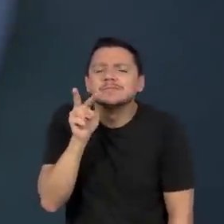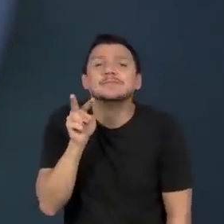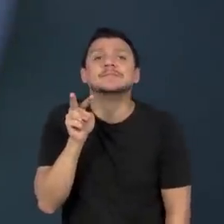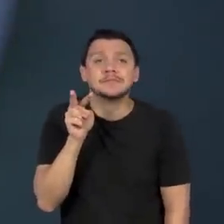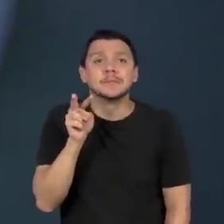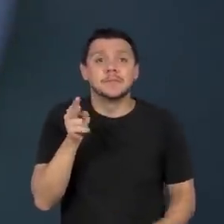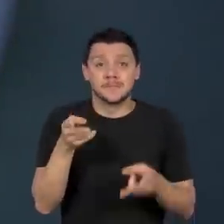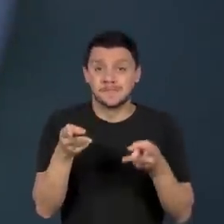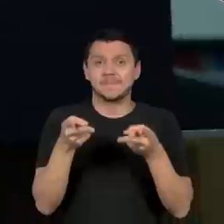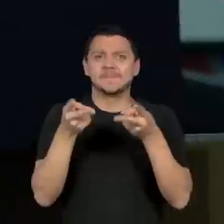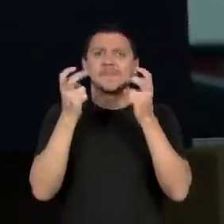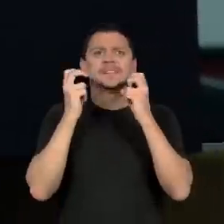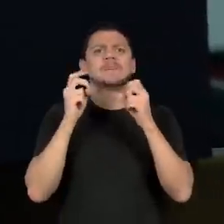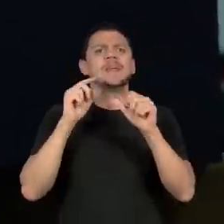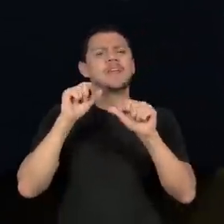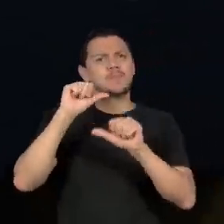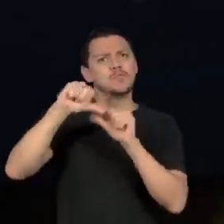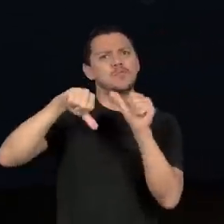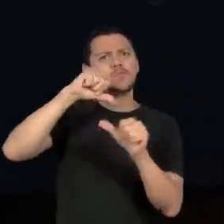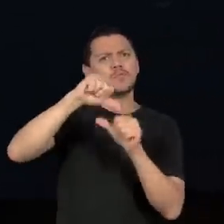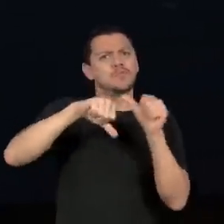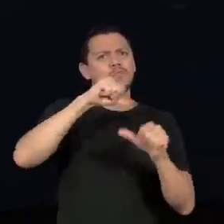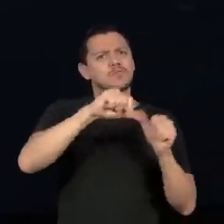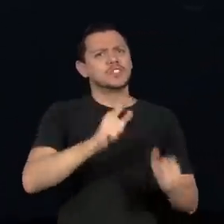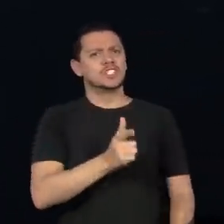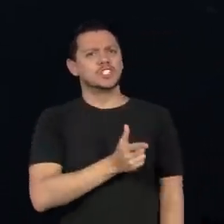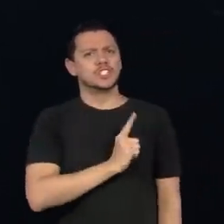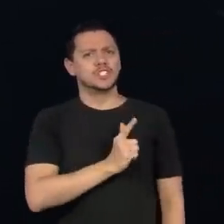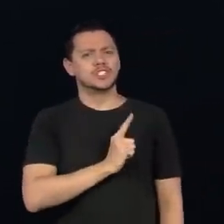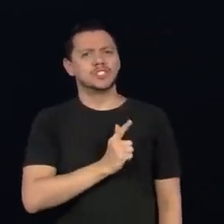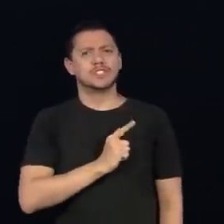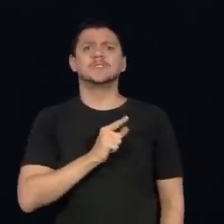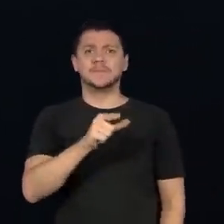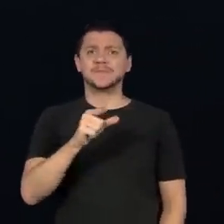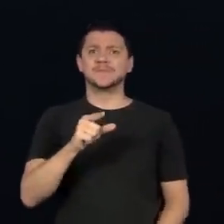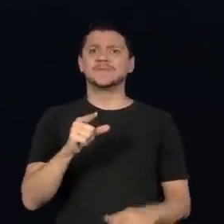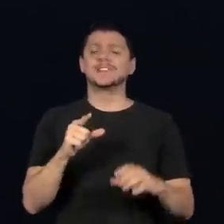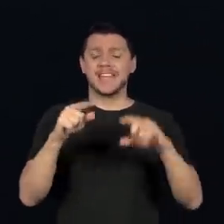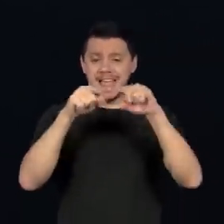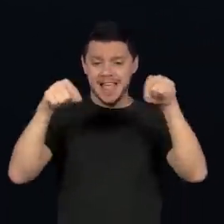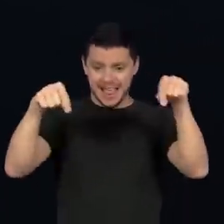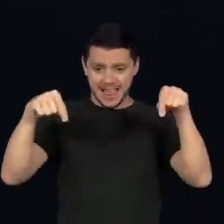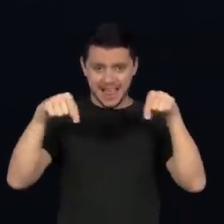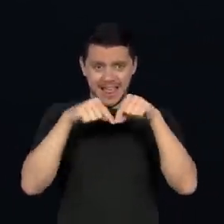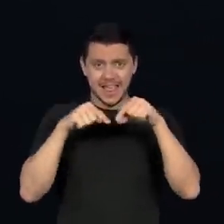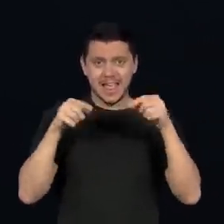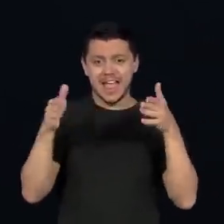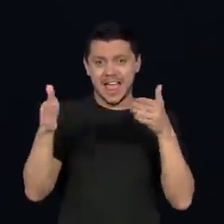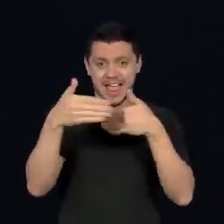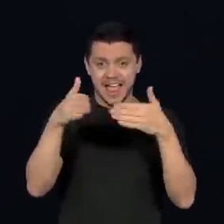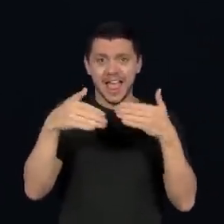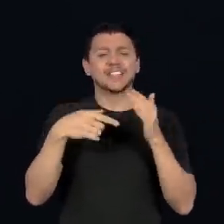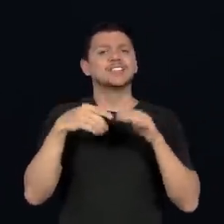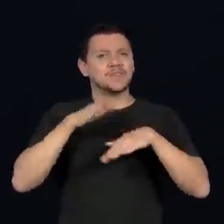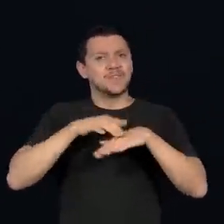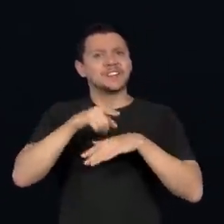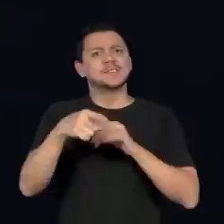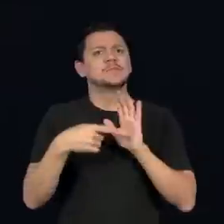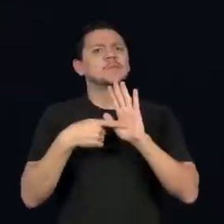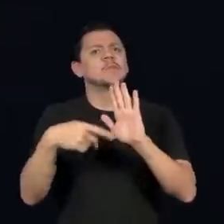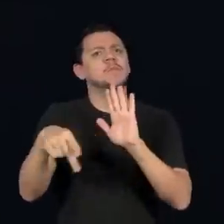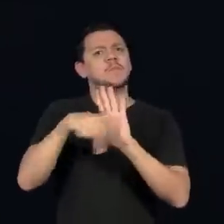que ela tem? É isso que essa caixa faz. Mostra uma partezinha do universo com apenas um clique.